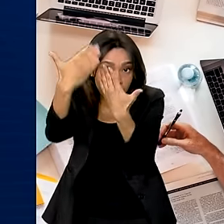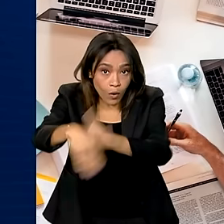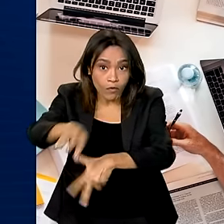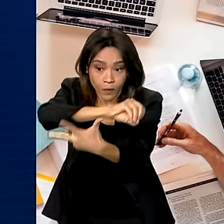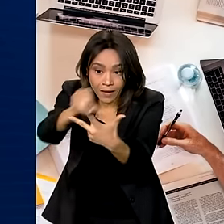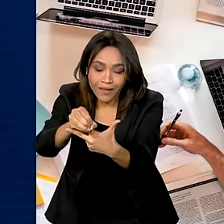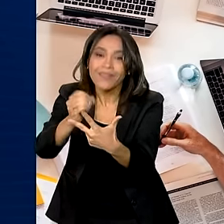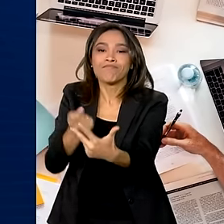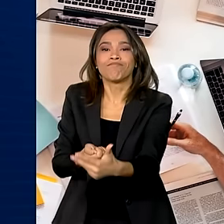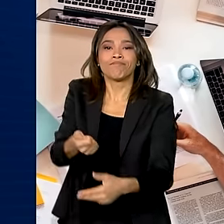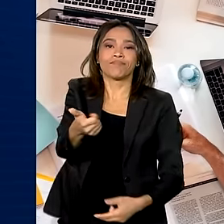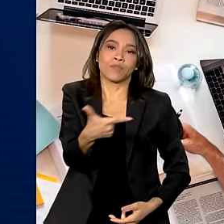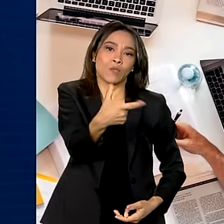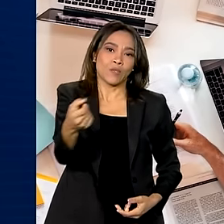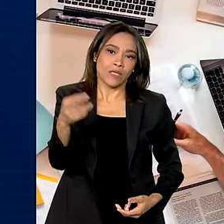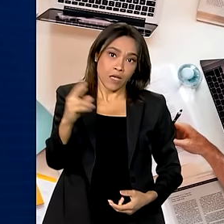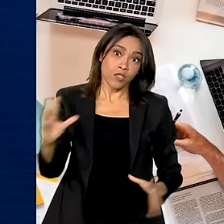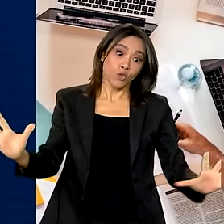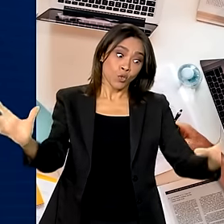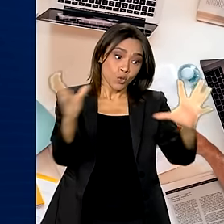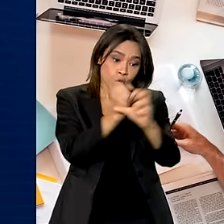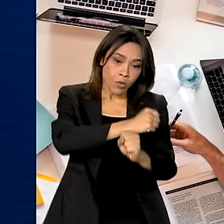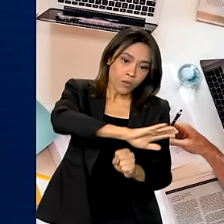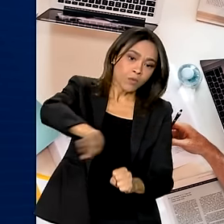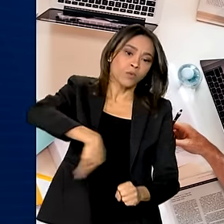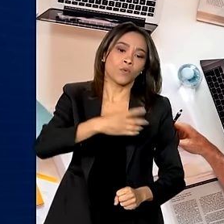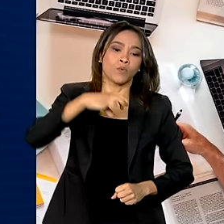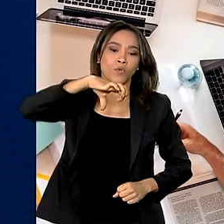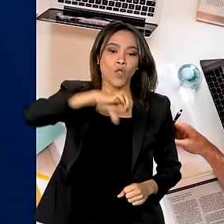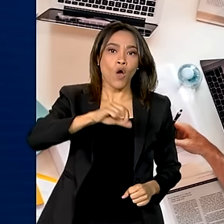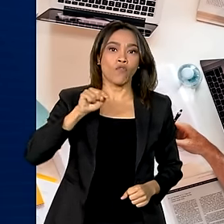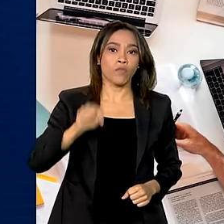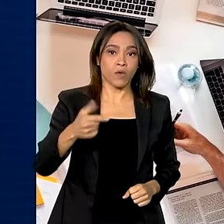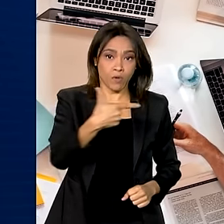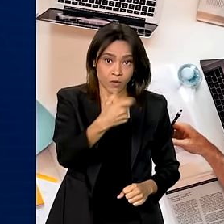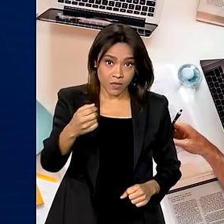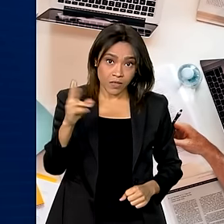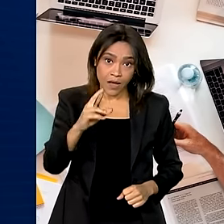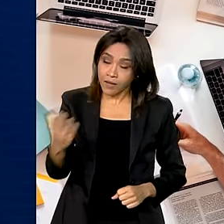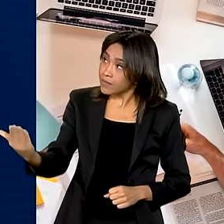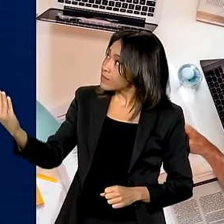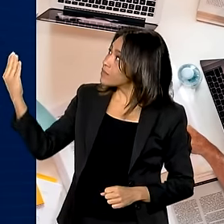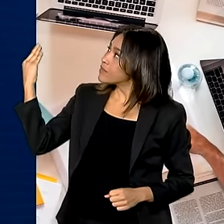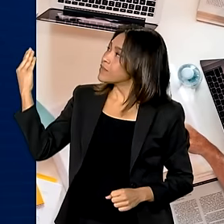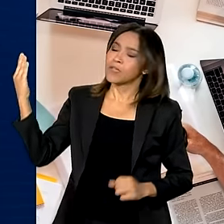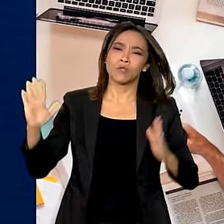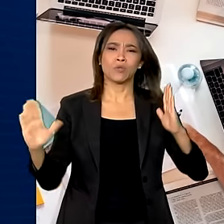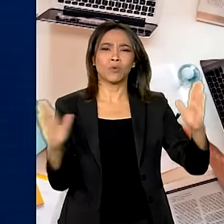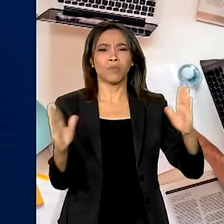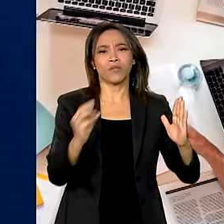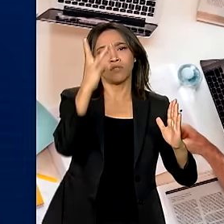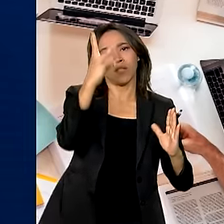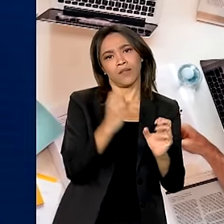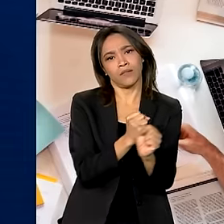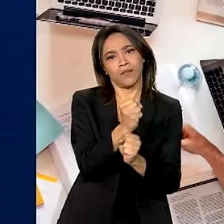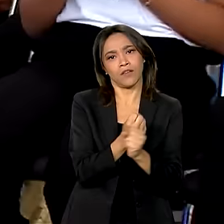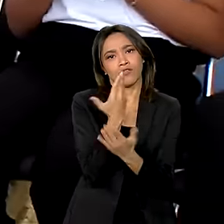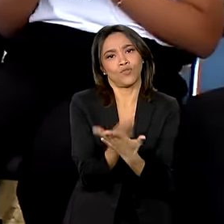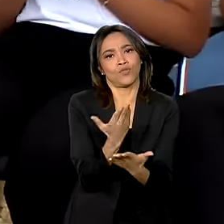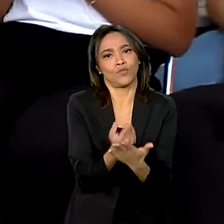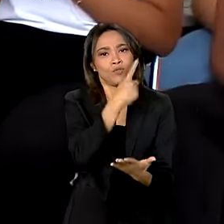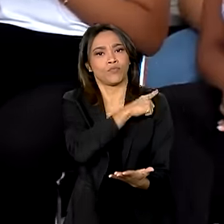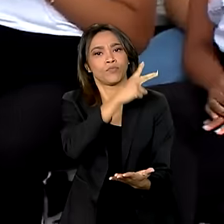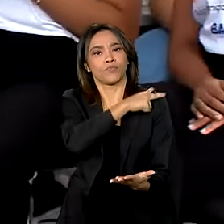Pé de Meia pode chegar a R$ 9.200,00 por aluno ao longo dos 3 anos do ensino médio.